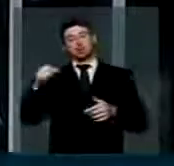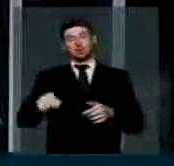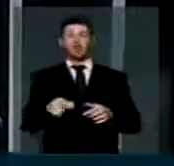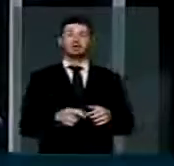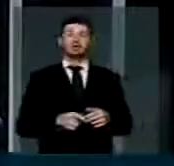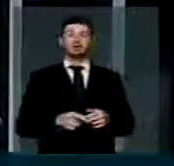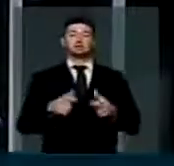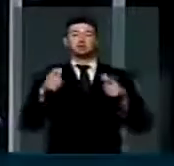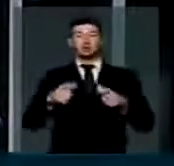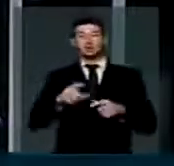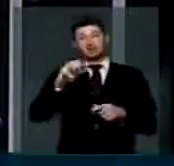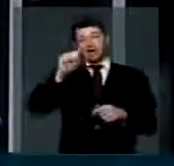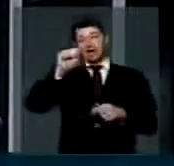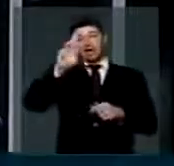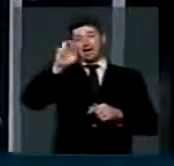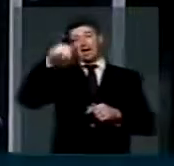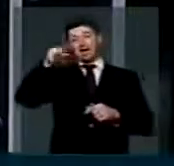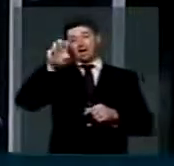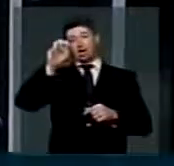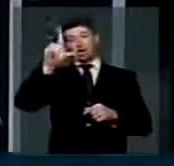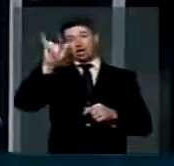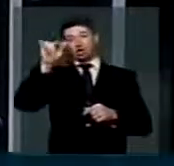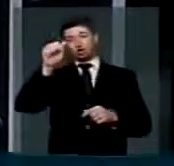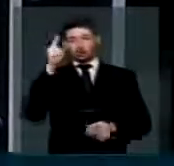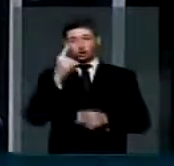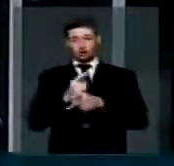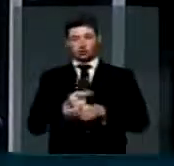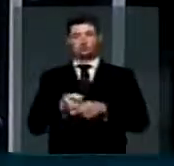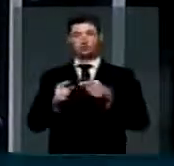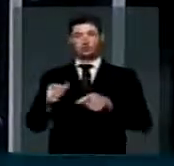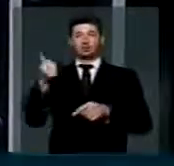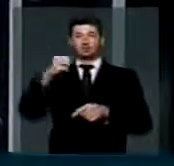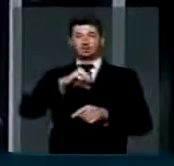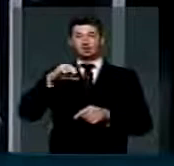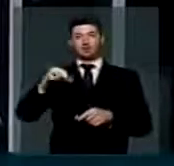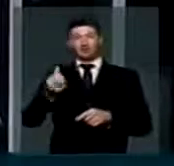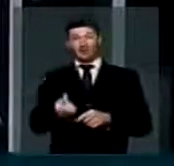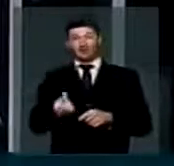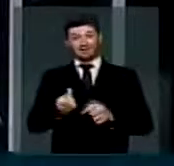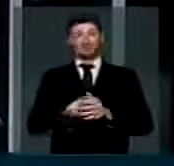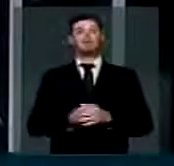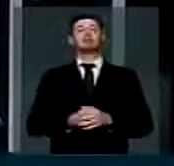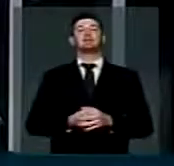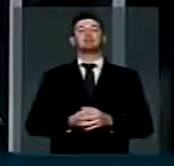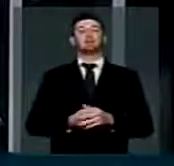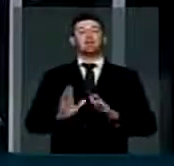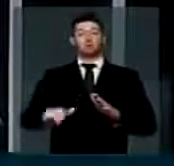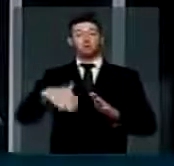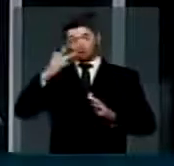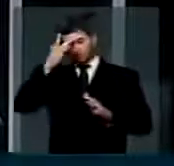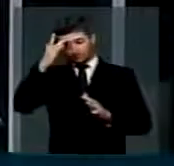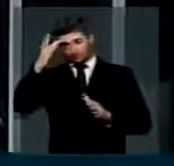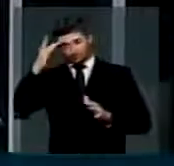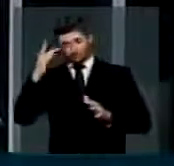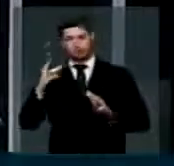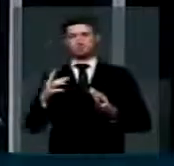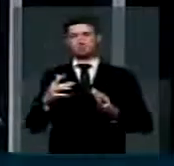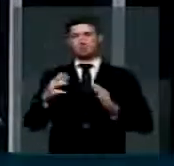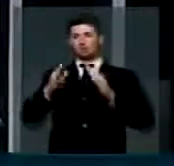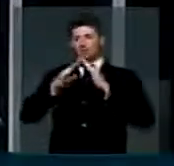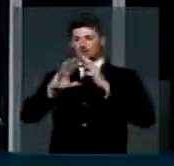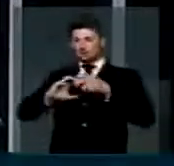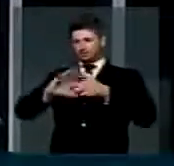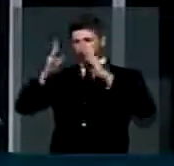sítio arqueológico descoberto em 1996, quando os moradores reformaram as suas